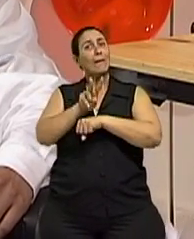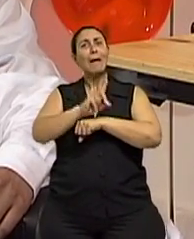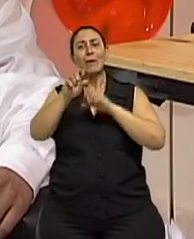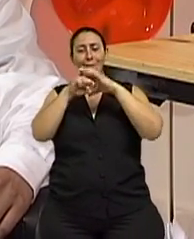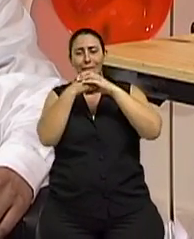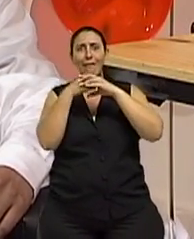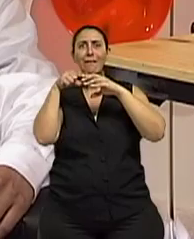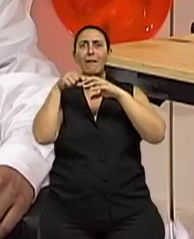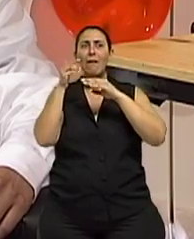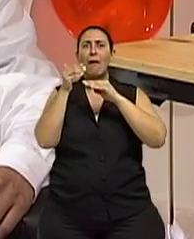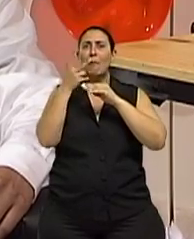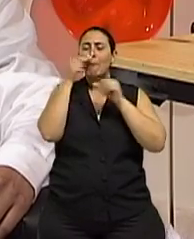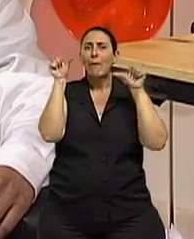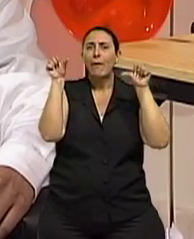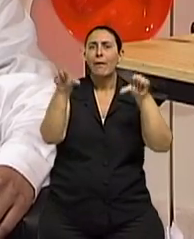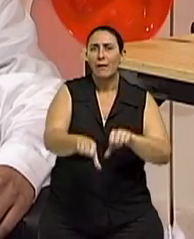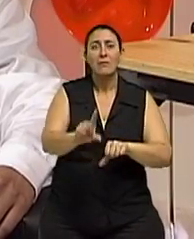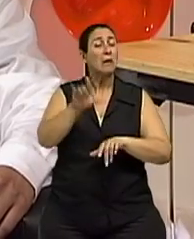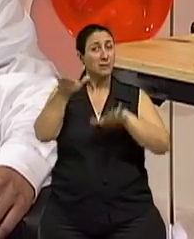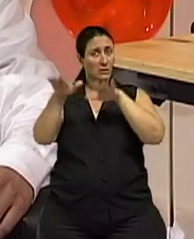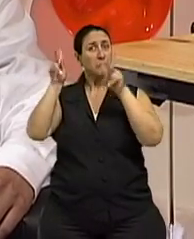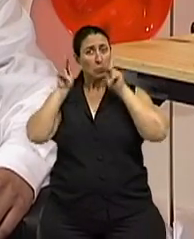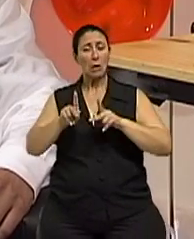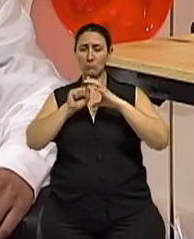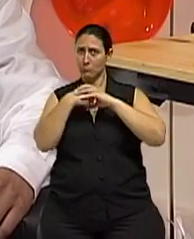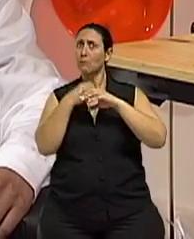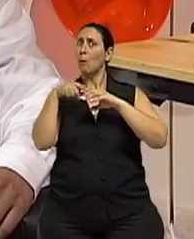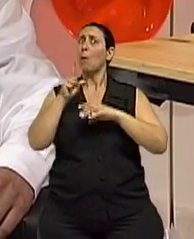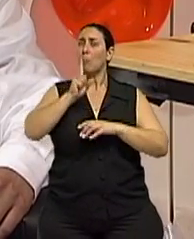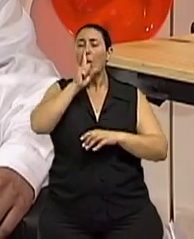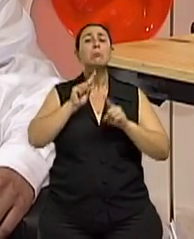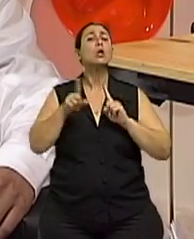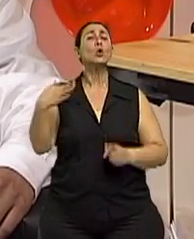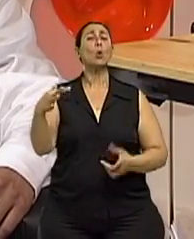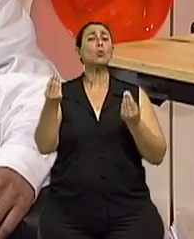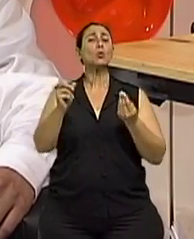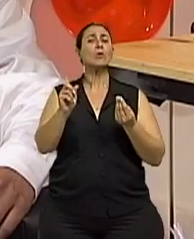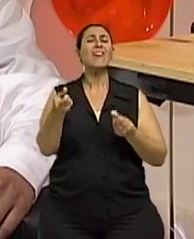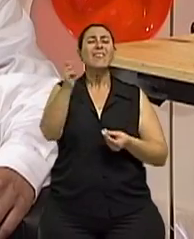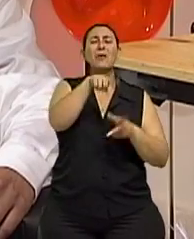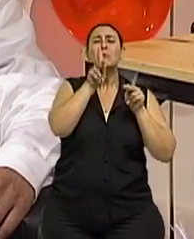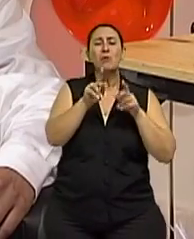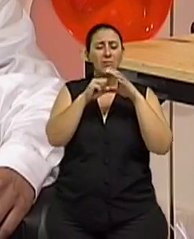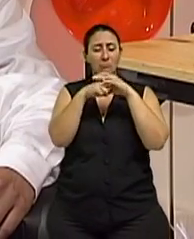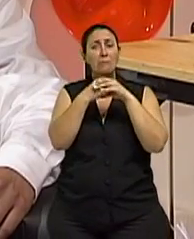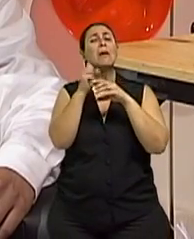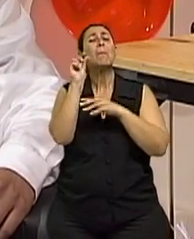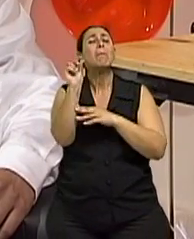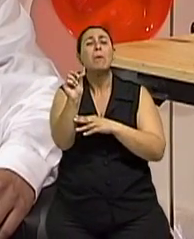Porque tem pessoas que têm uma artrose muito grande, mas não sentem muita dor. E outros que têm uma artrose pequena, mas sentem muita dor.